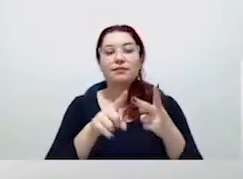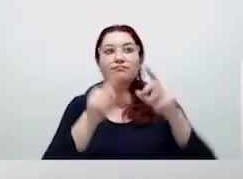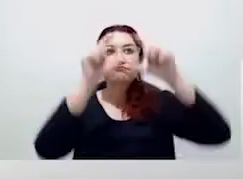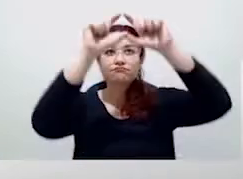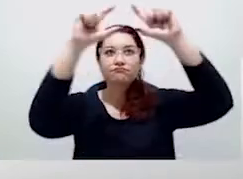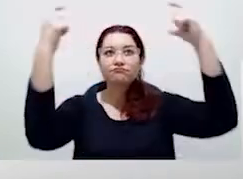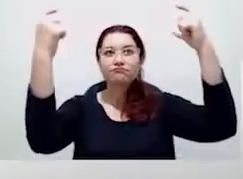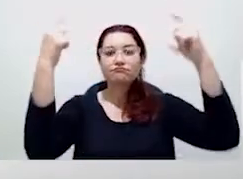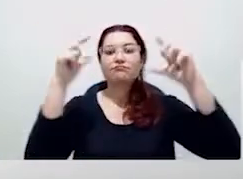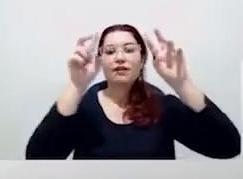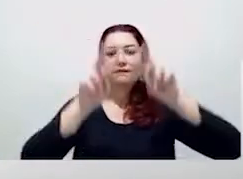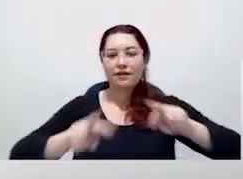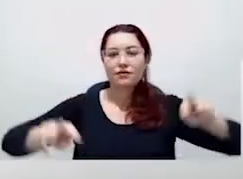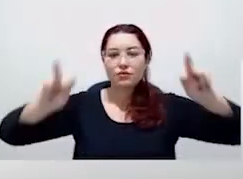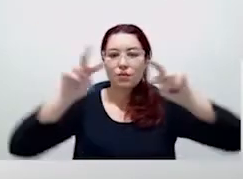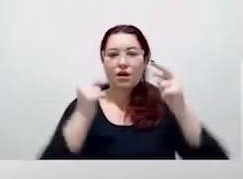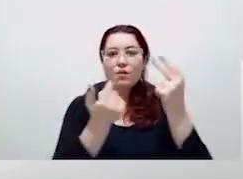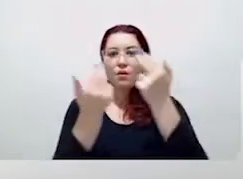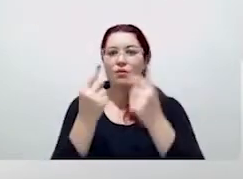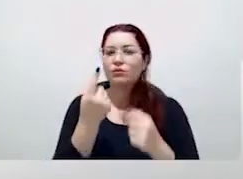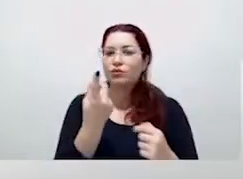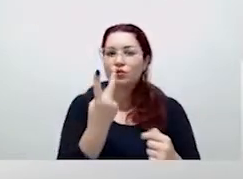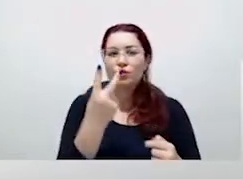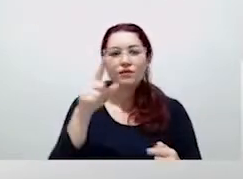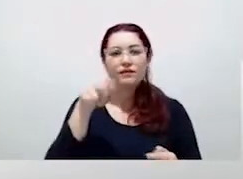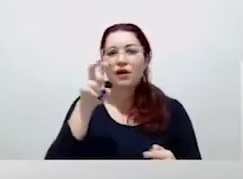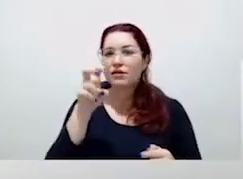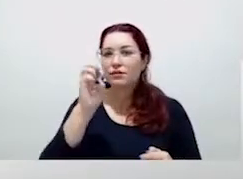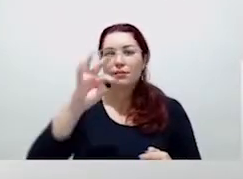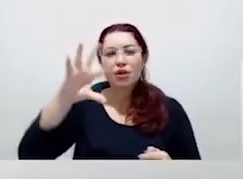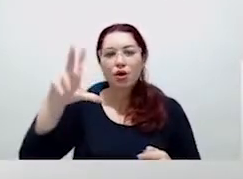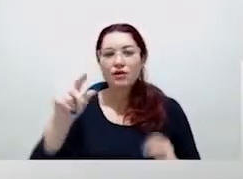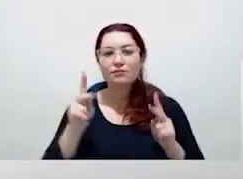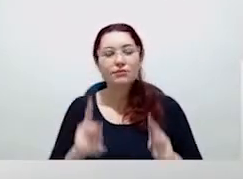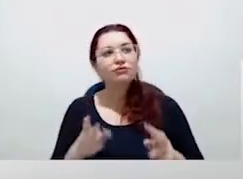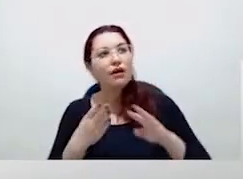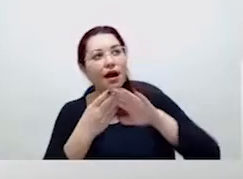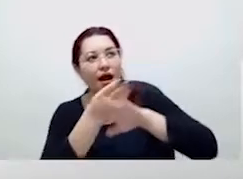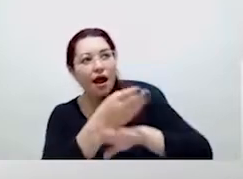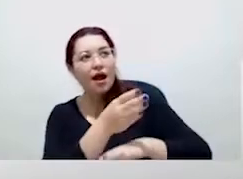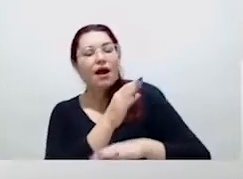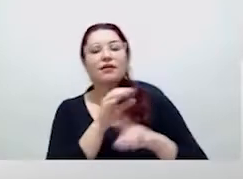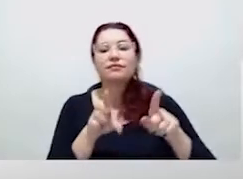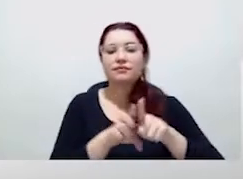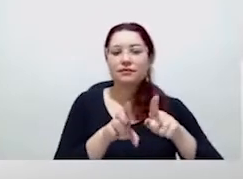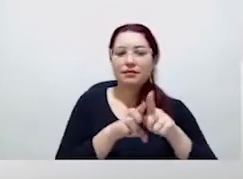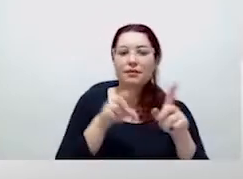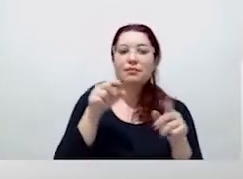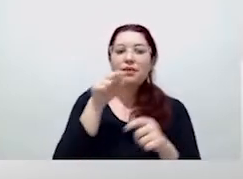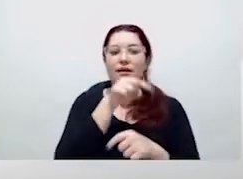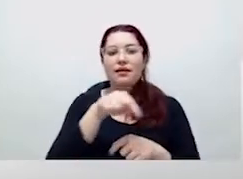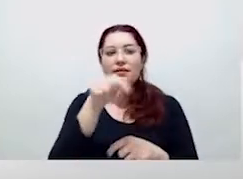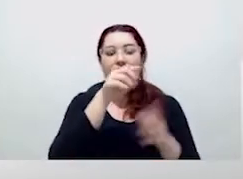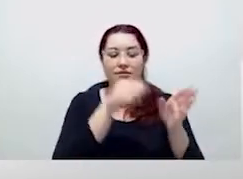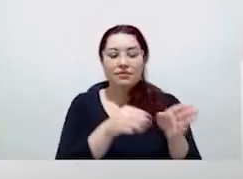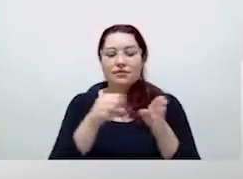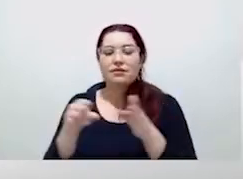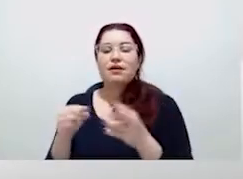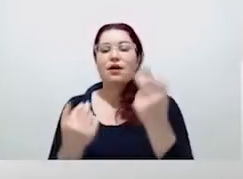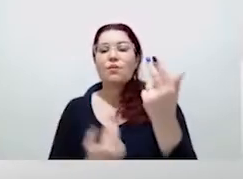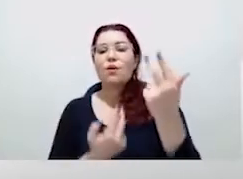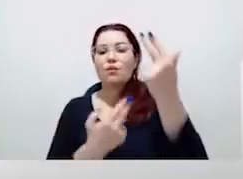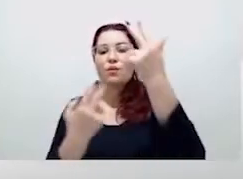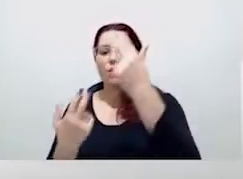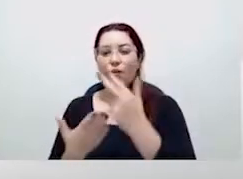2 milhões e meio de reais para facilitar a identificação dos estabelecimentos, padronização com serviço de referência no Estado. E